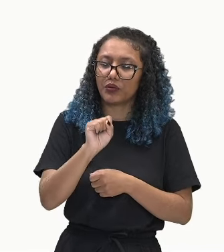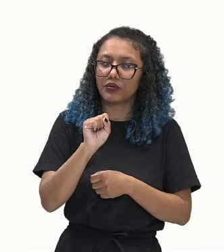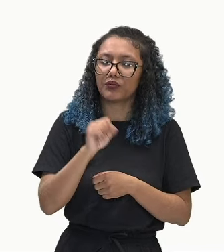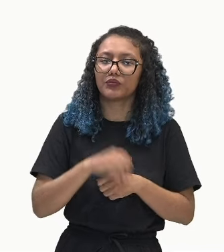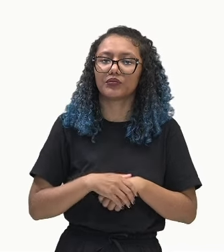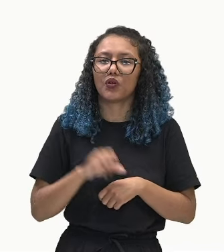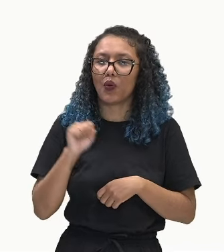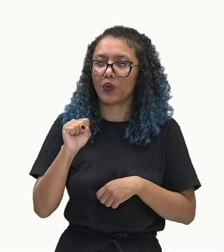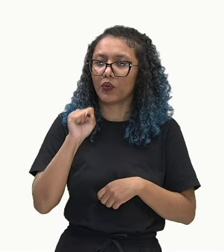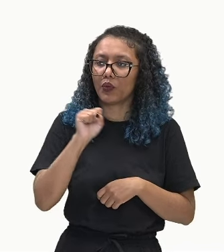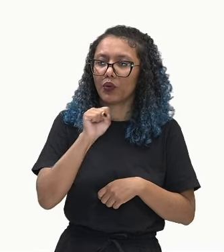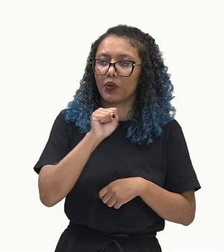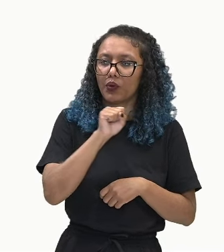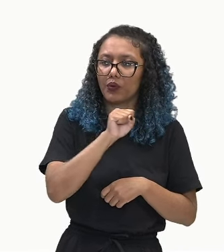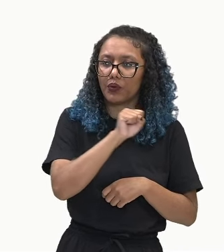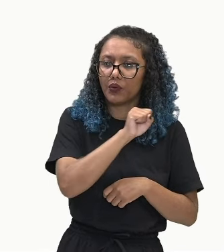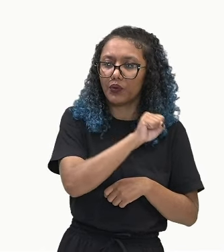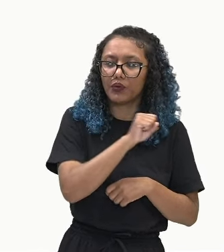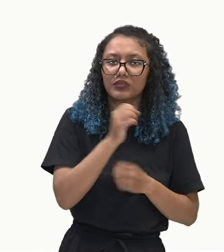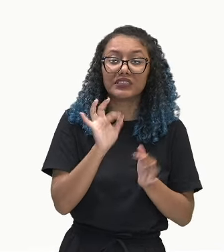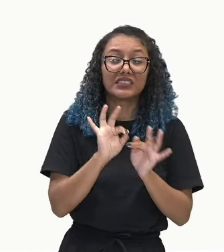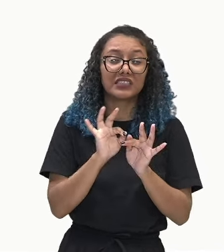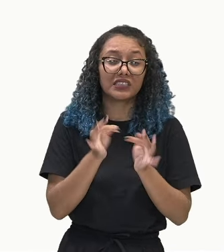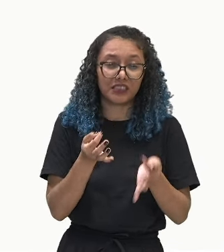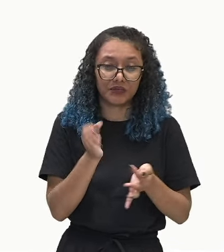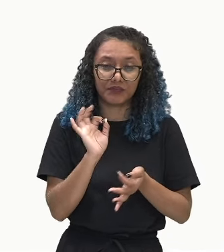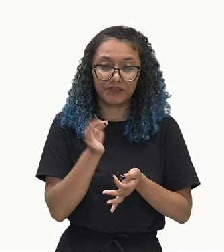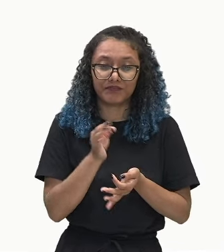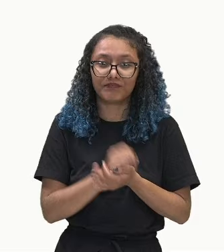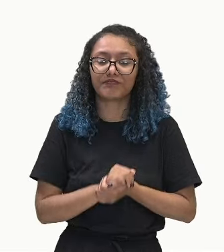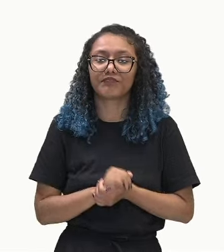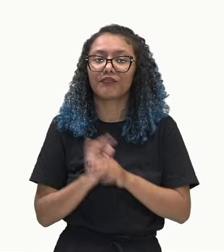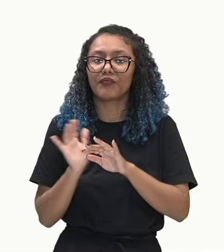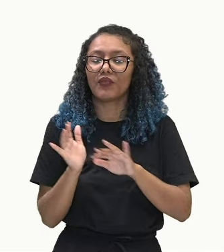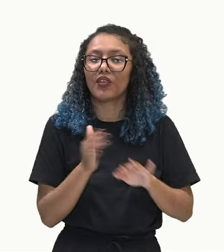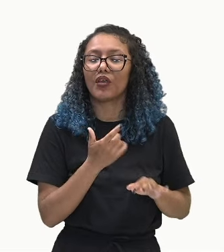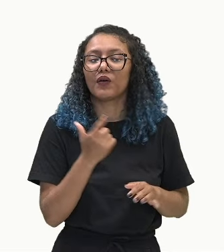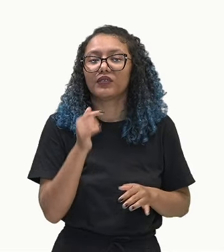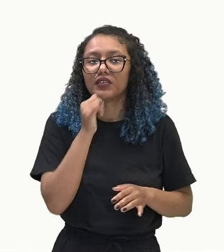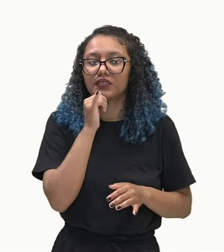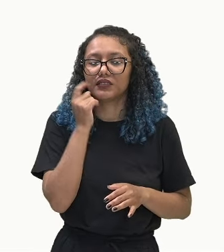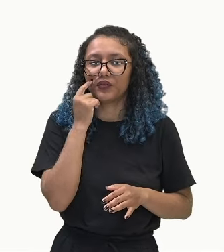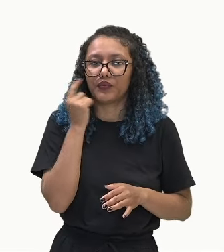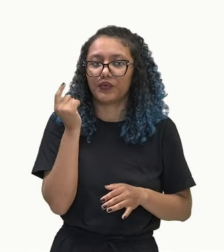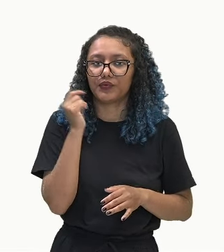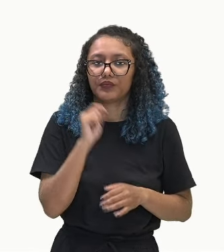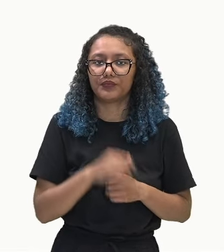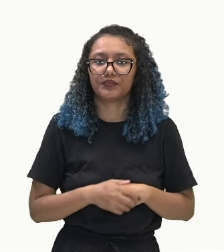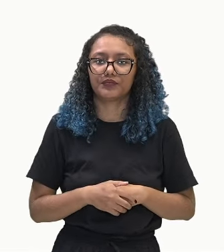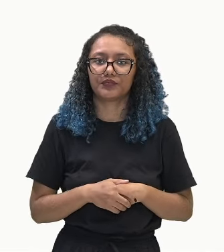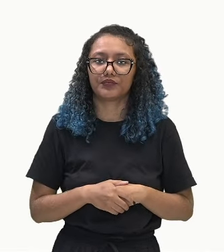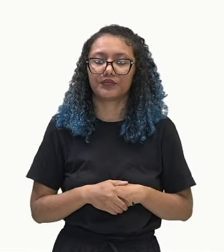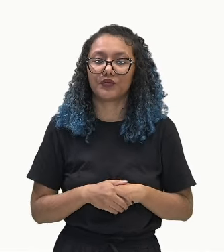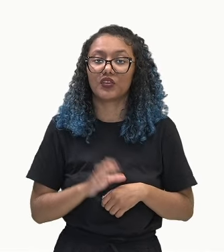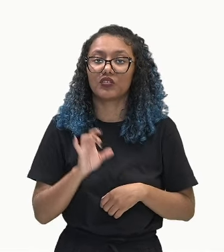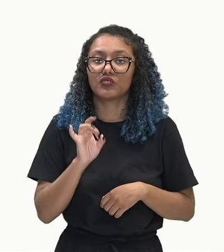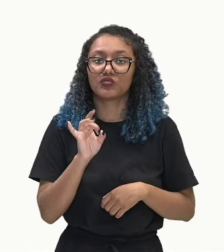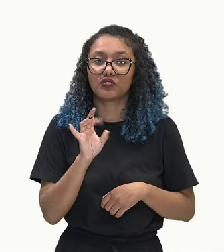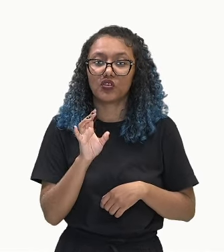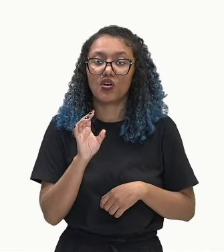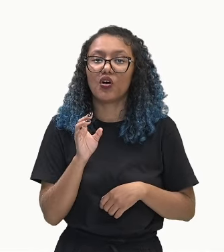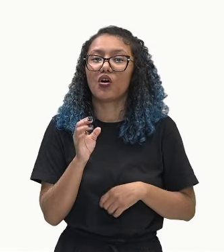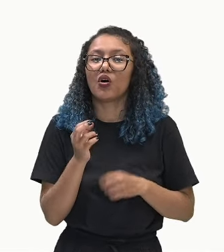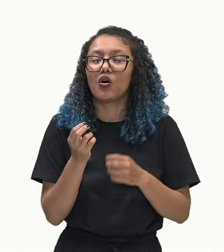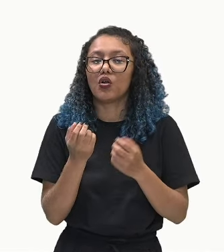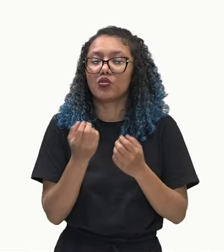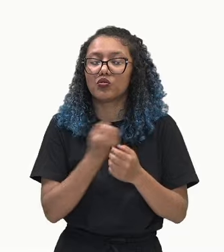termos dessa PA. Bem simples, né? Vejam outro exemplo aqui. Uma PA só com termos iguais